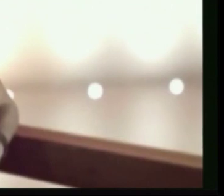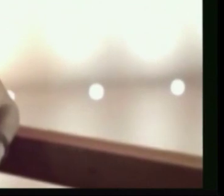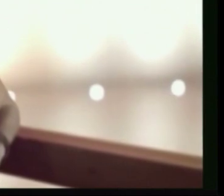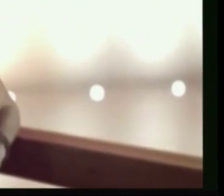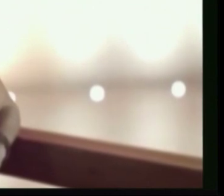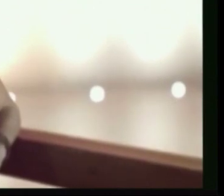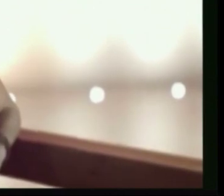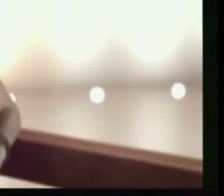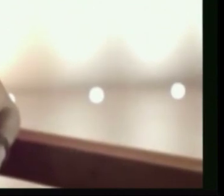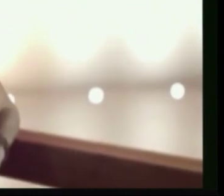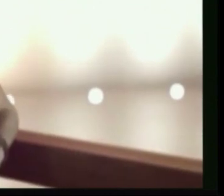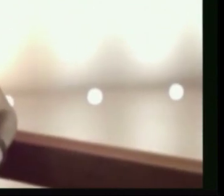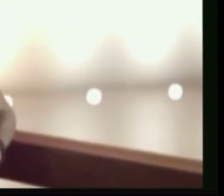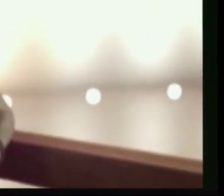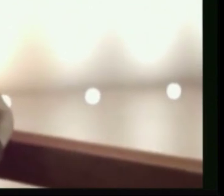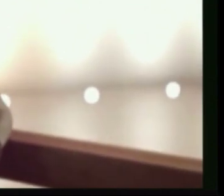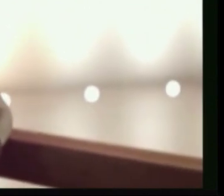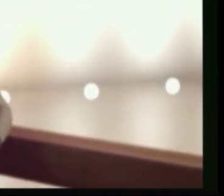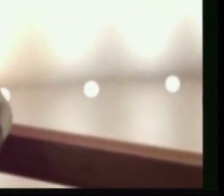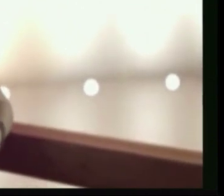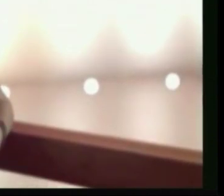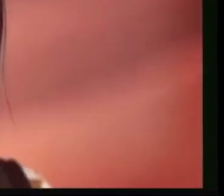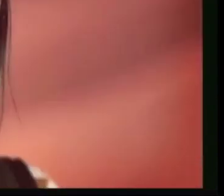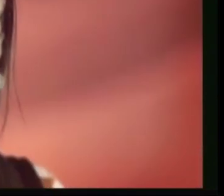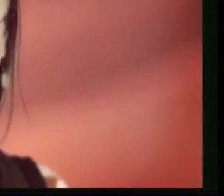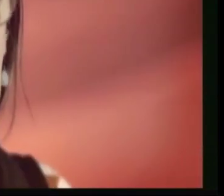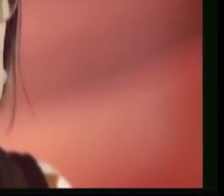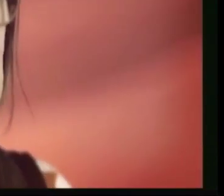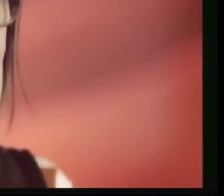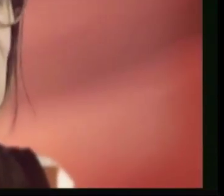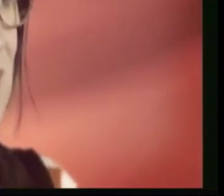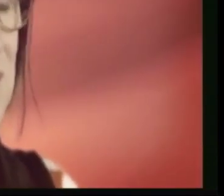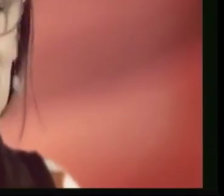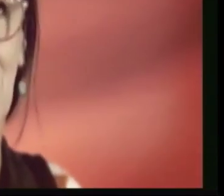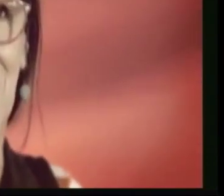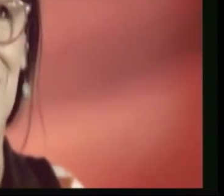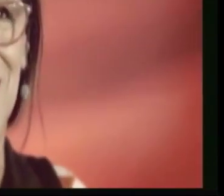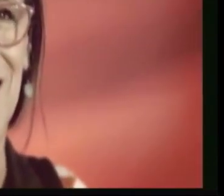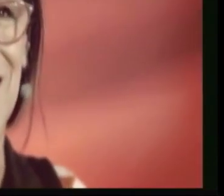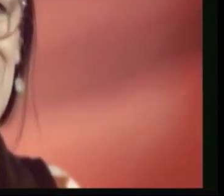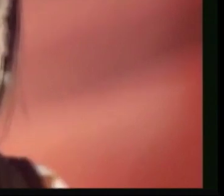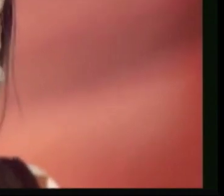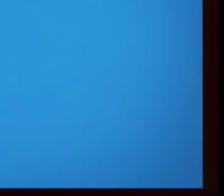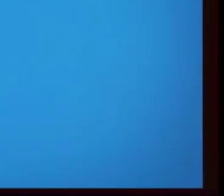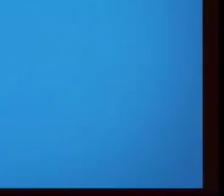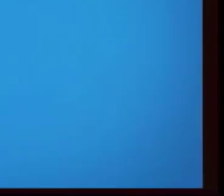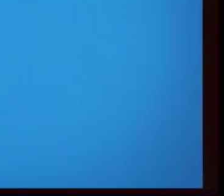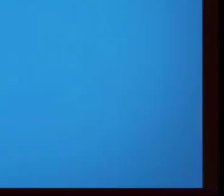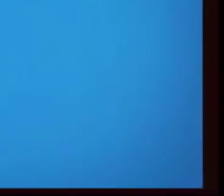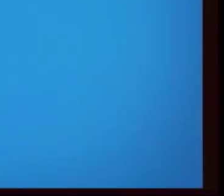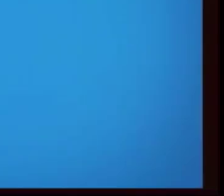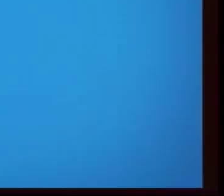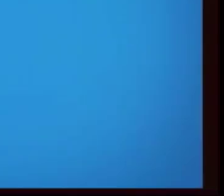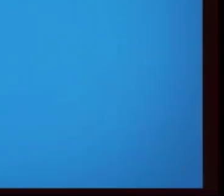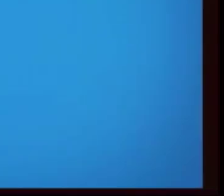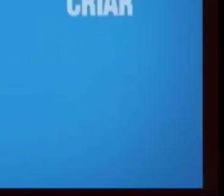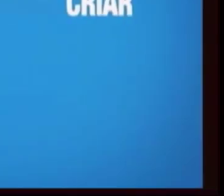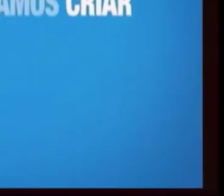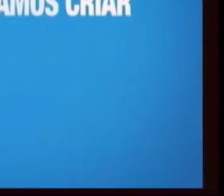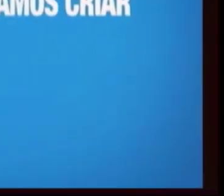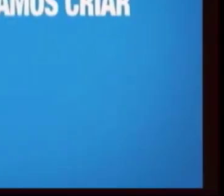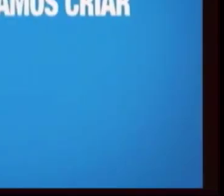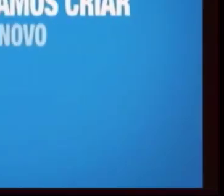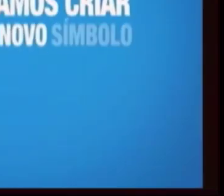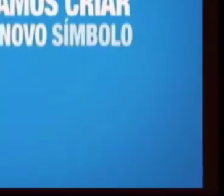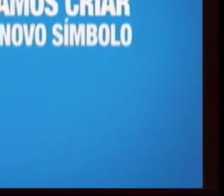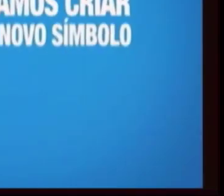está começando a encarar a terceira idade de uma forma digna, né? É, eu imaginei.